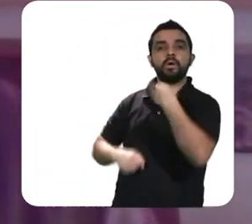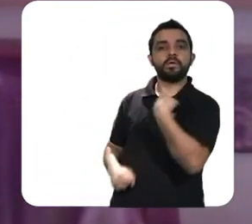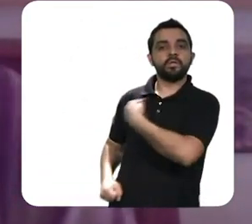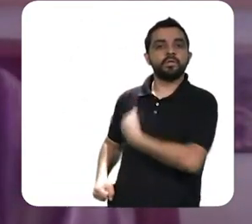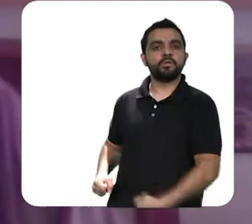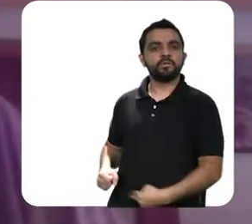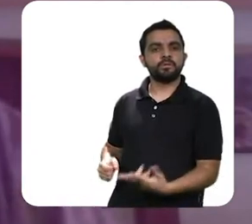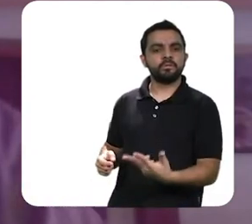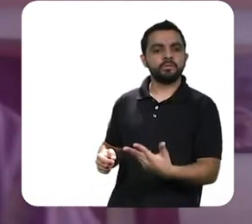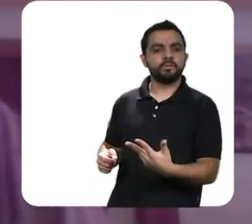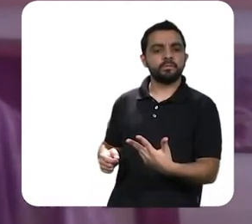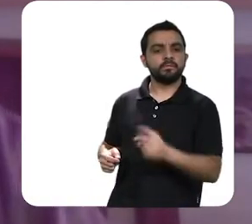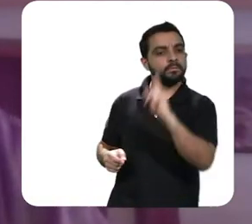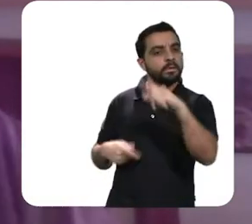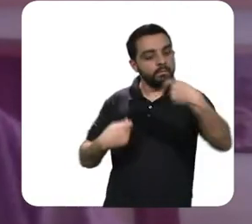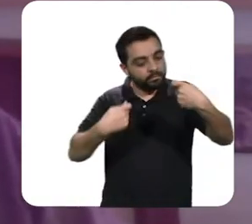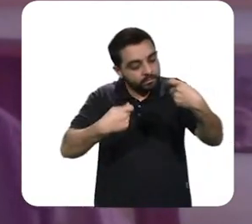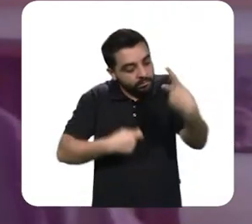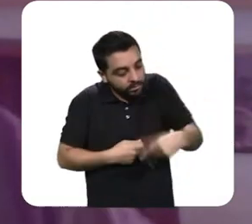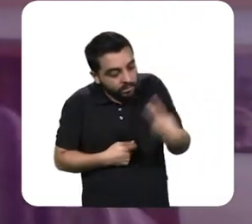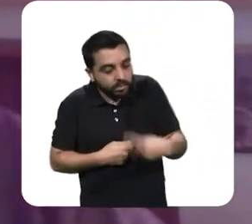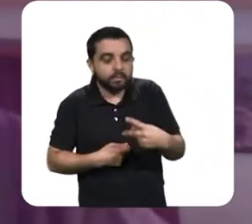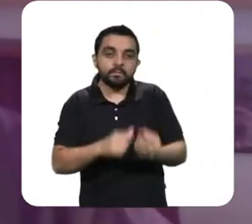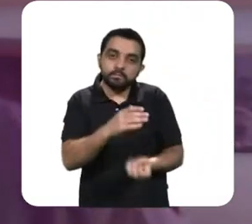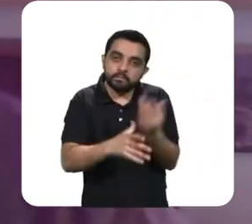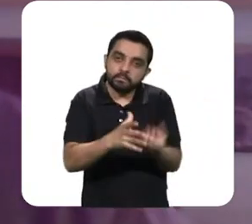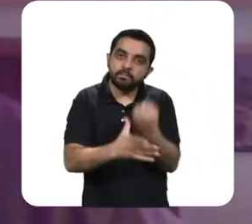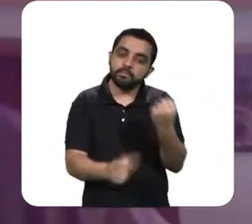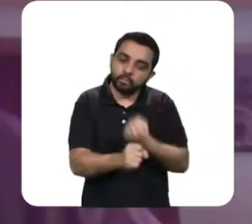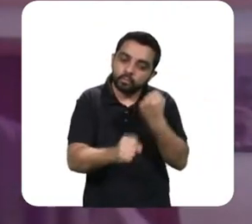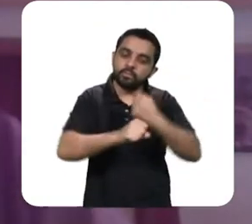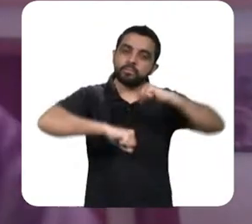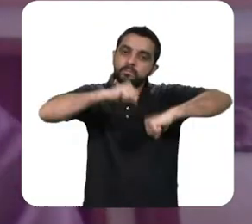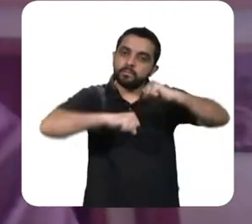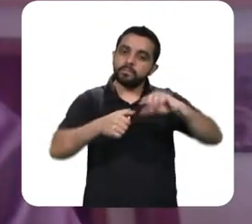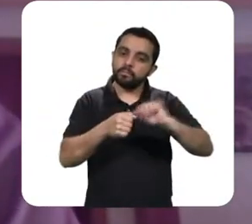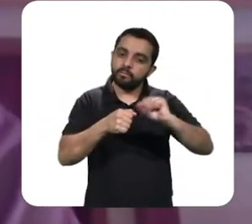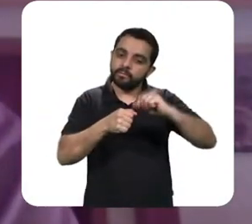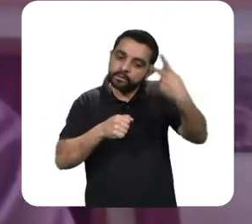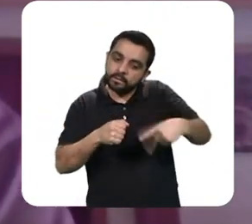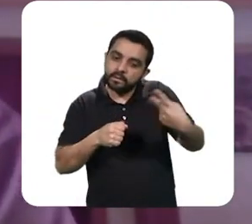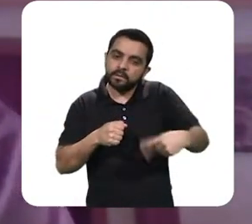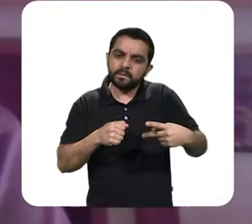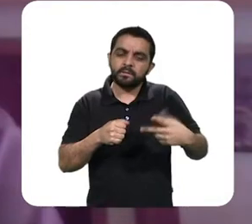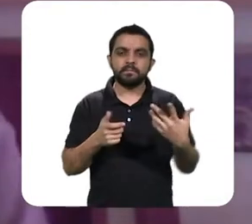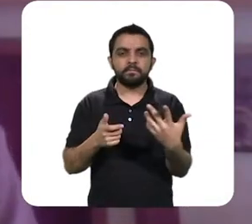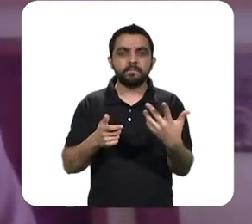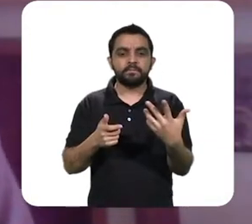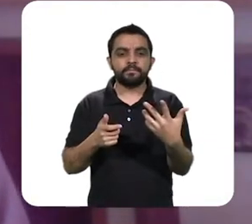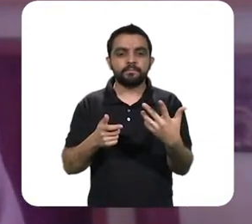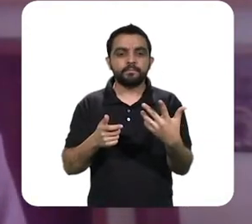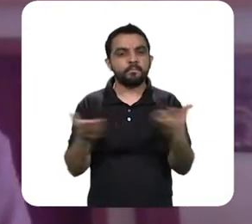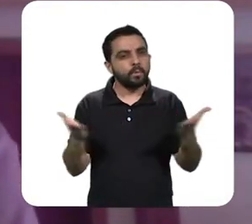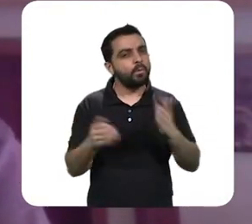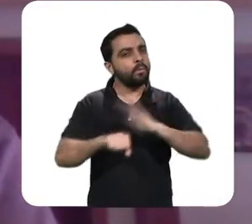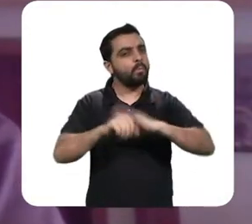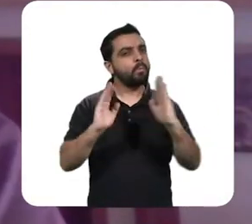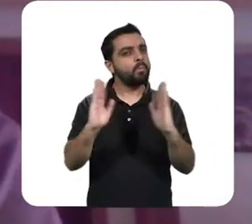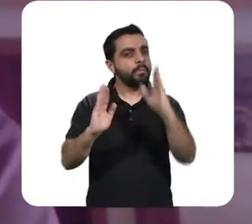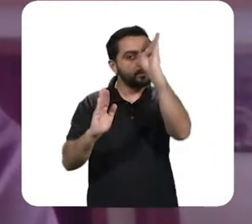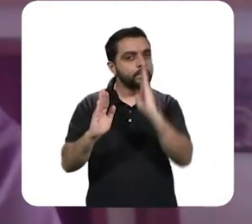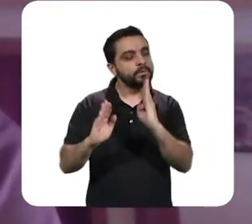nós temos que passar em alternativas para produzir aquilo que antes era importado será que não seria o momento então da gente